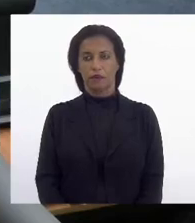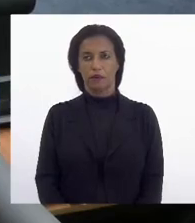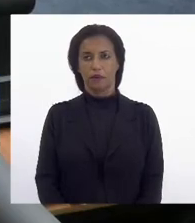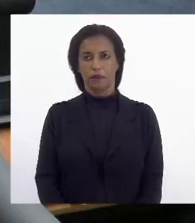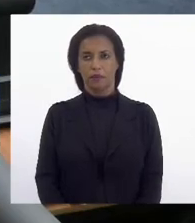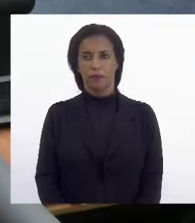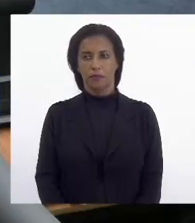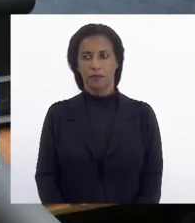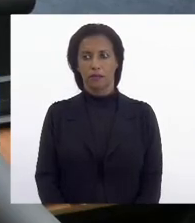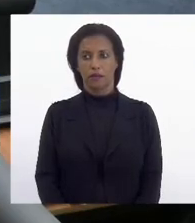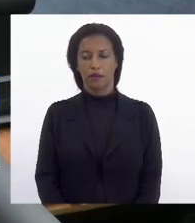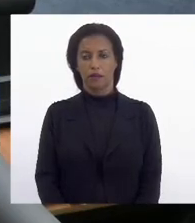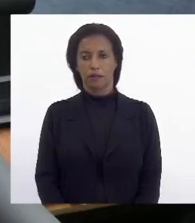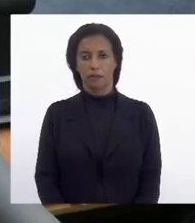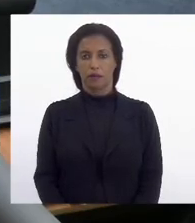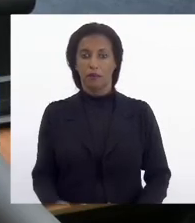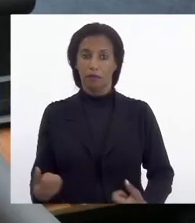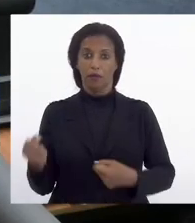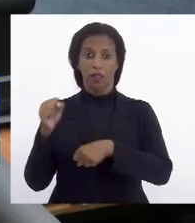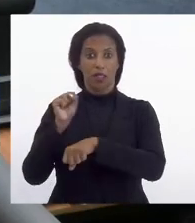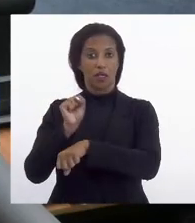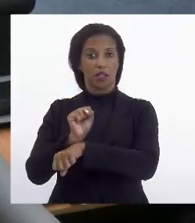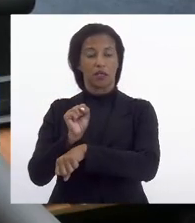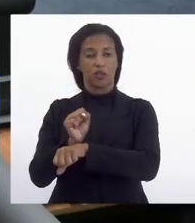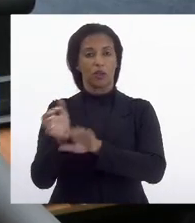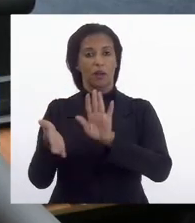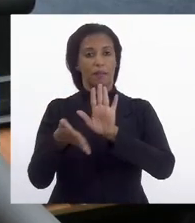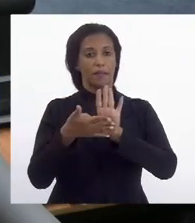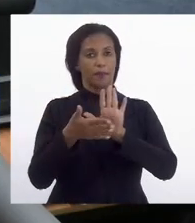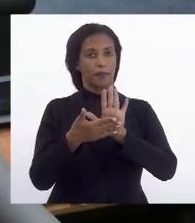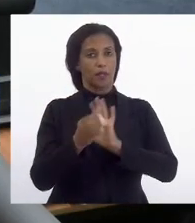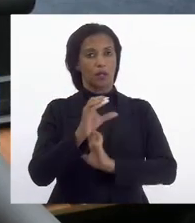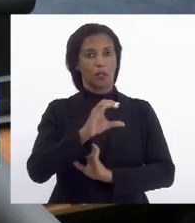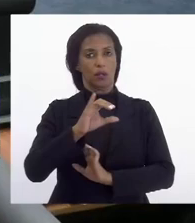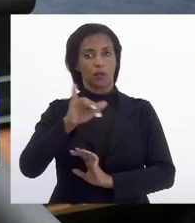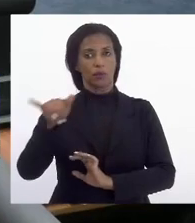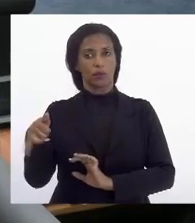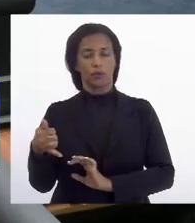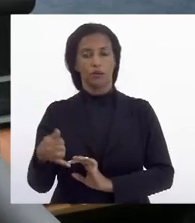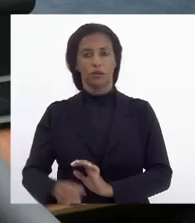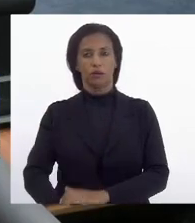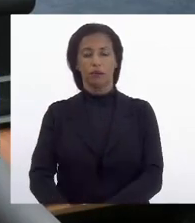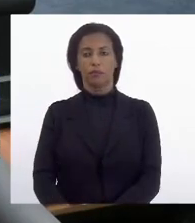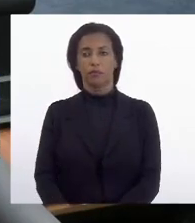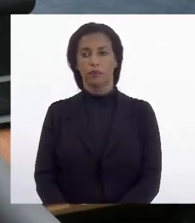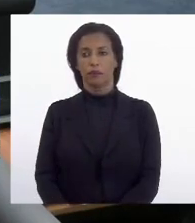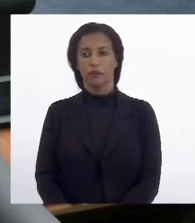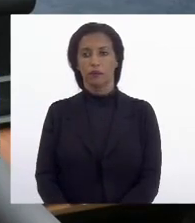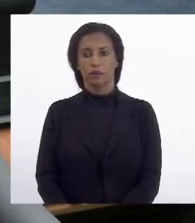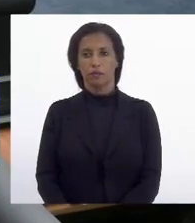Ficaremos no aguardo do parecer da Comissão de Constituição e Justiça